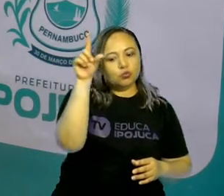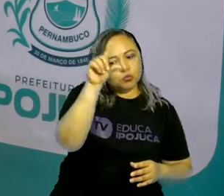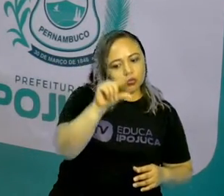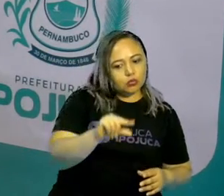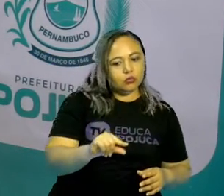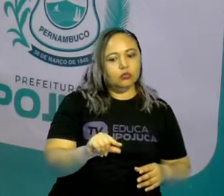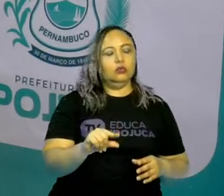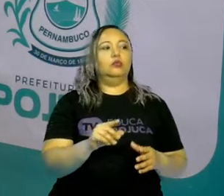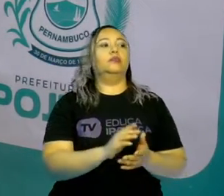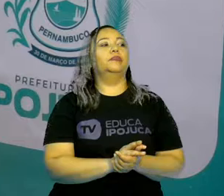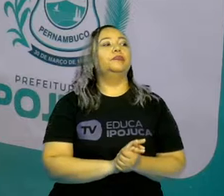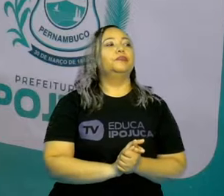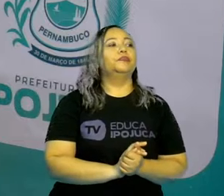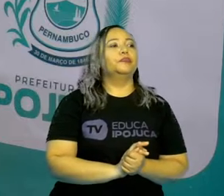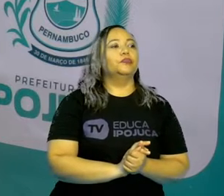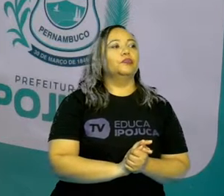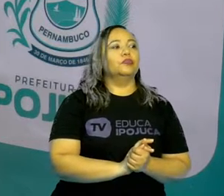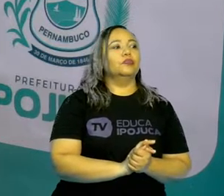água.